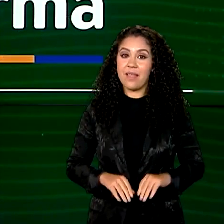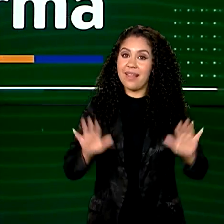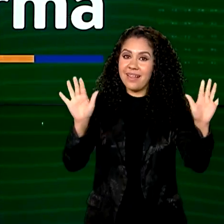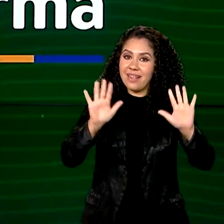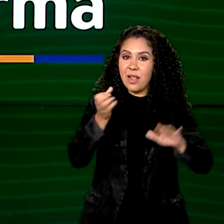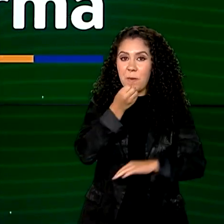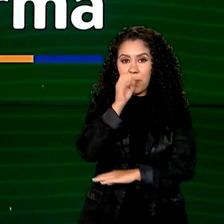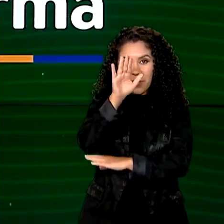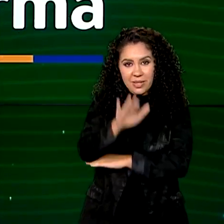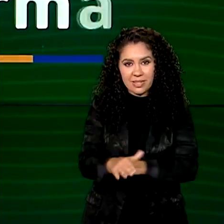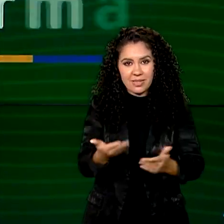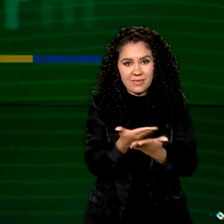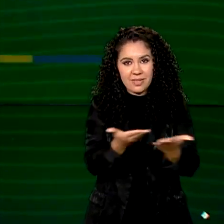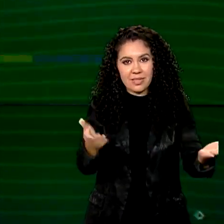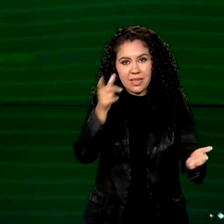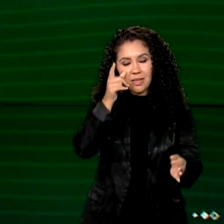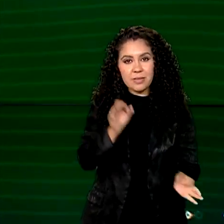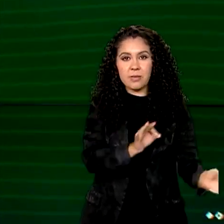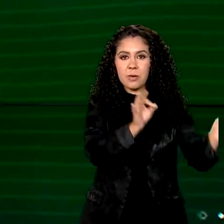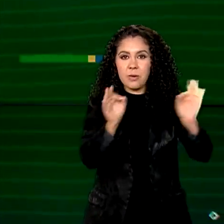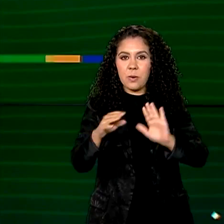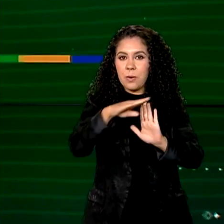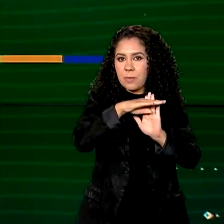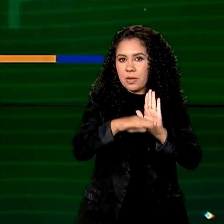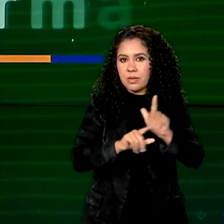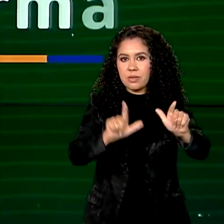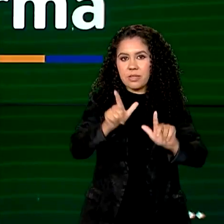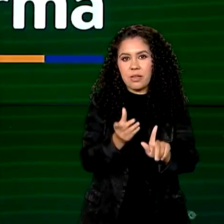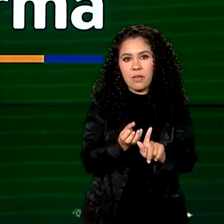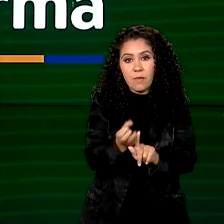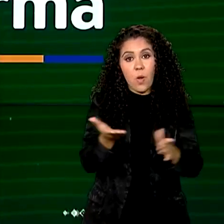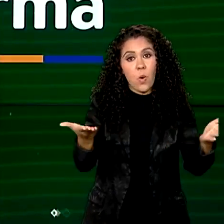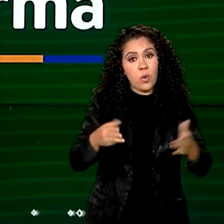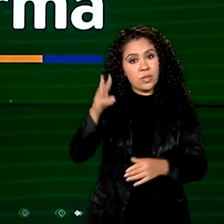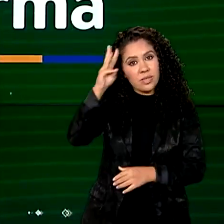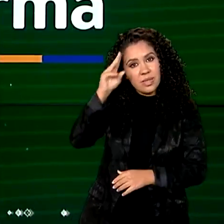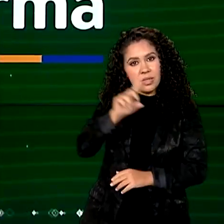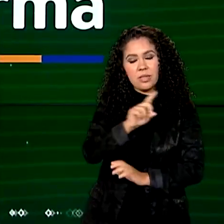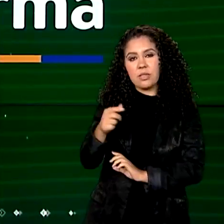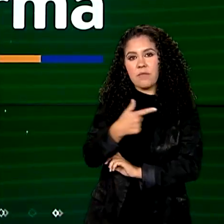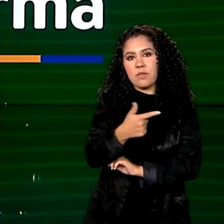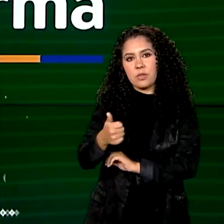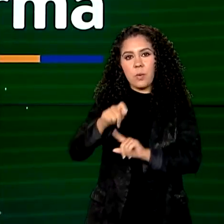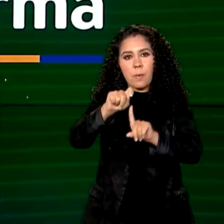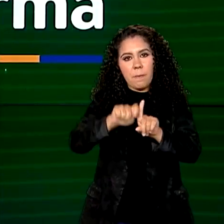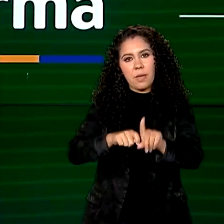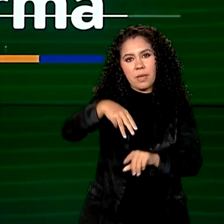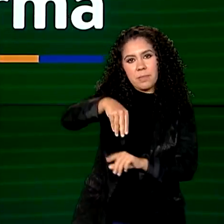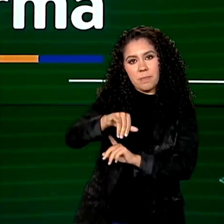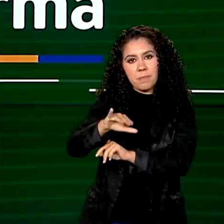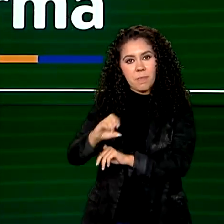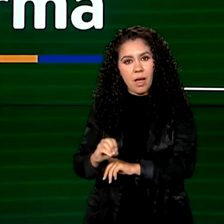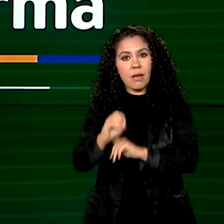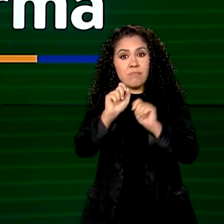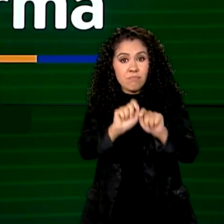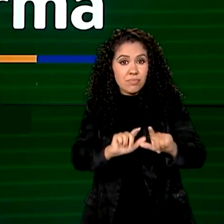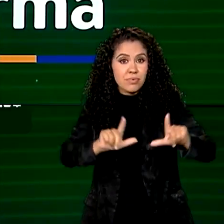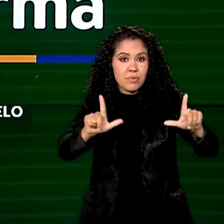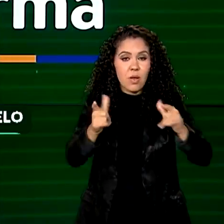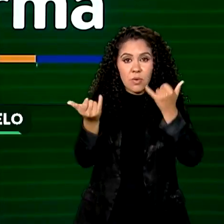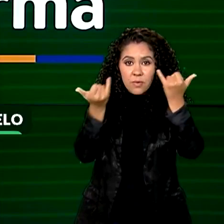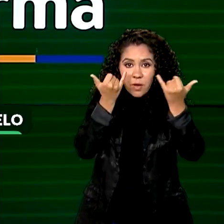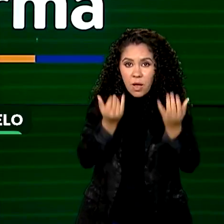Olá, boa tarde para você que acompanha o canal GOV. Hoje é terça-feira, 21 de maio, estamos no ar com o GOV Informa,